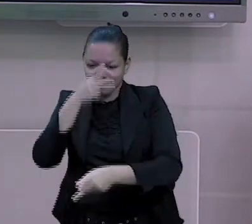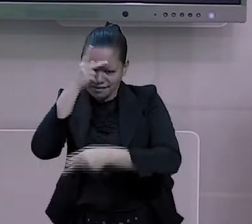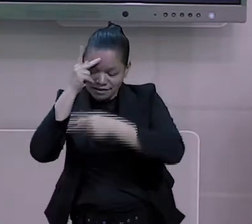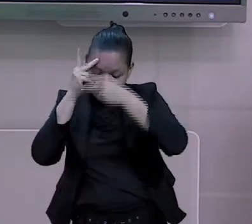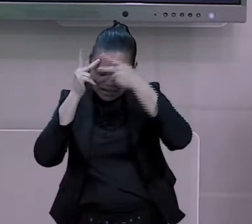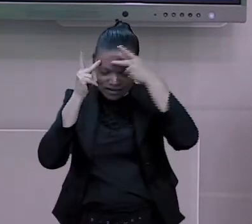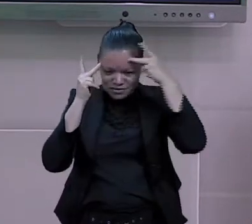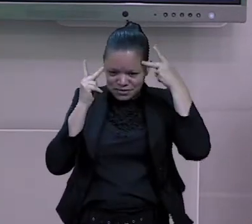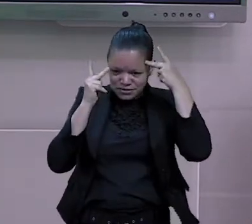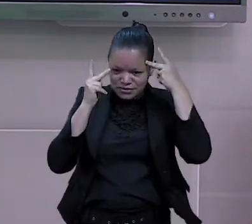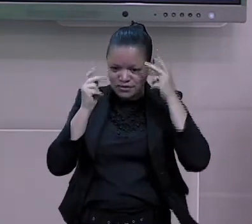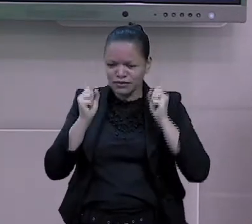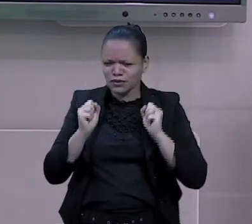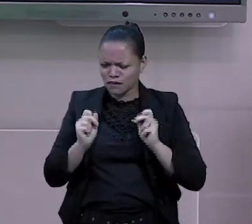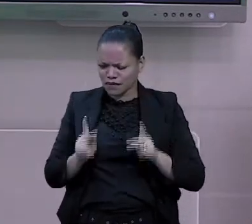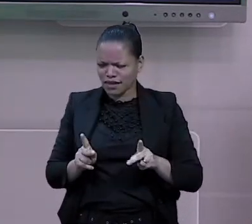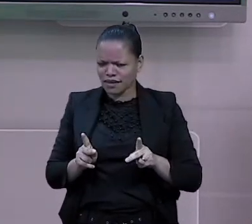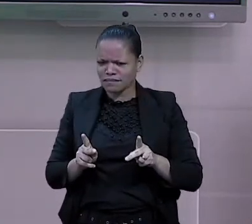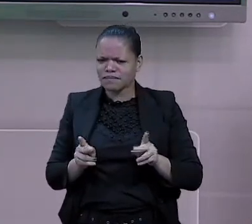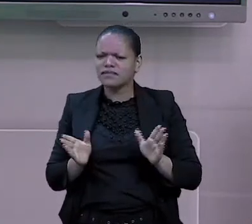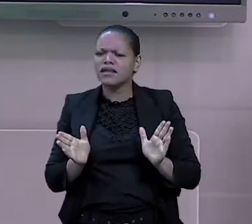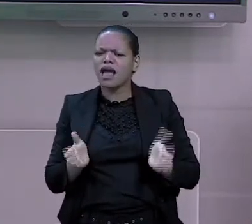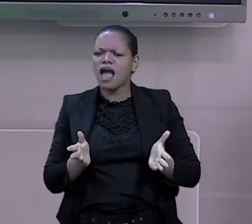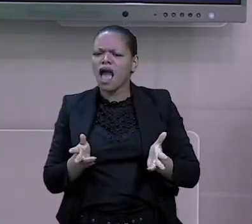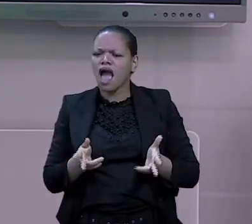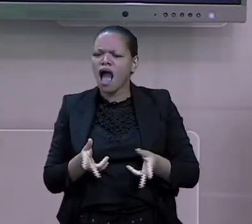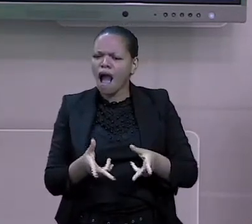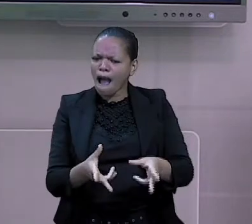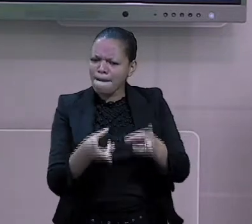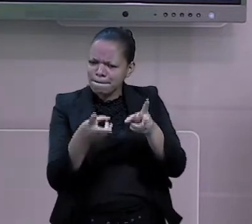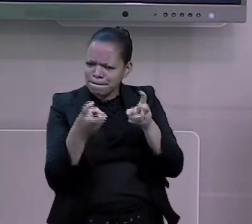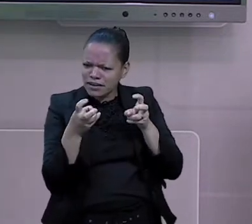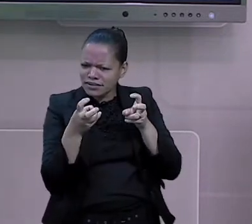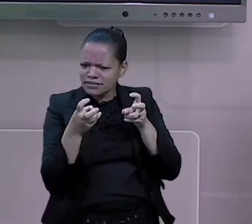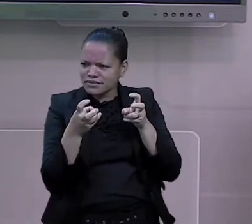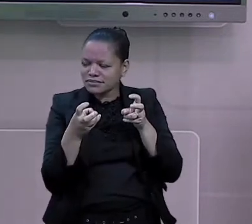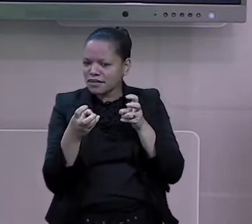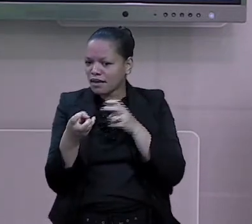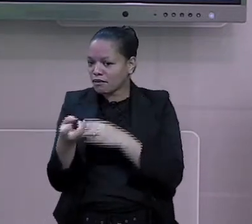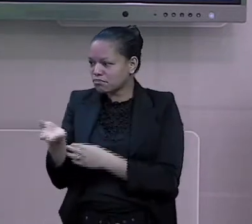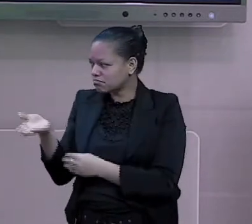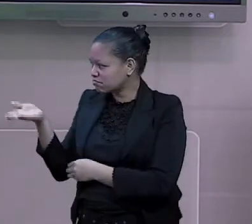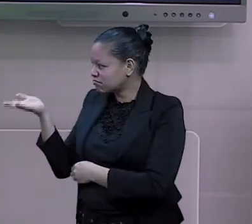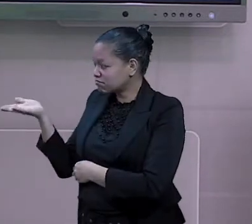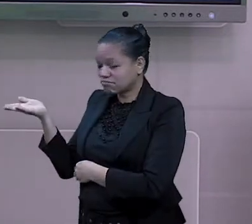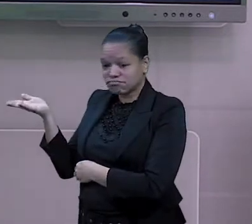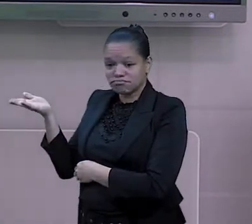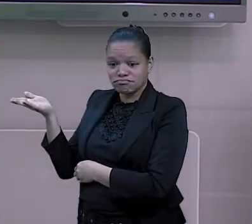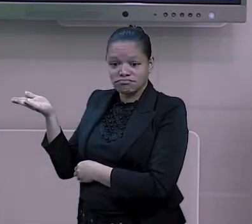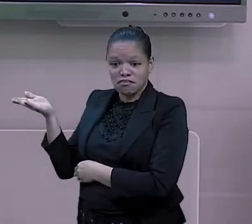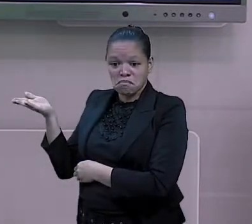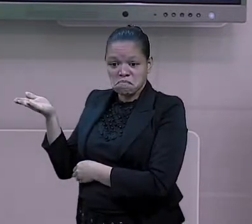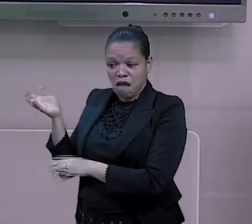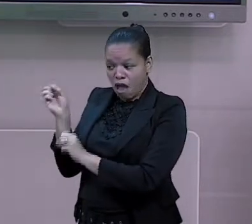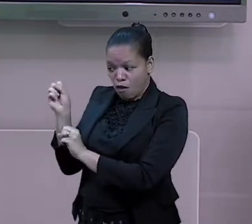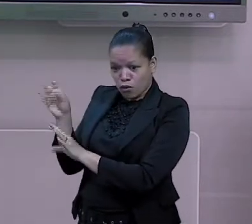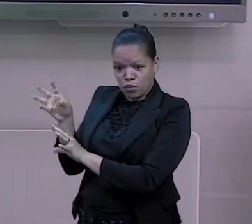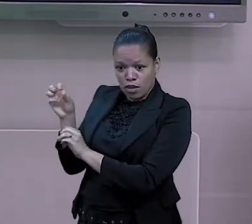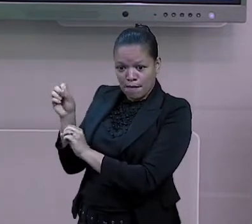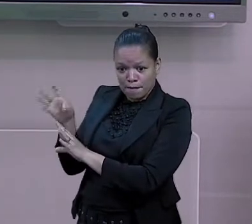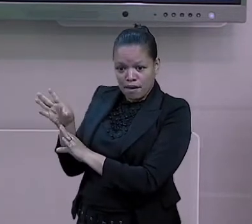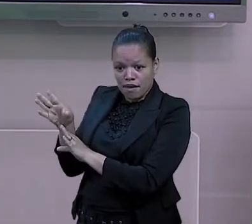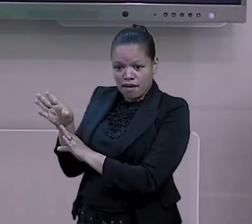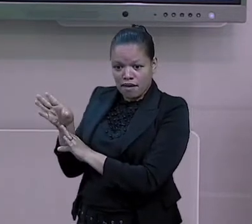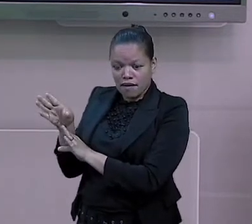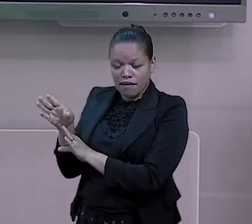depois da moral da nossa fábula, apareceu aqui, ó, Fábulas de Exopo.